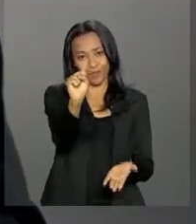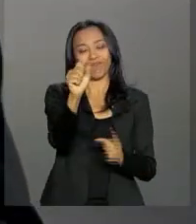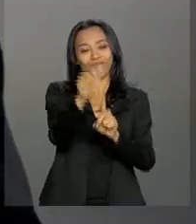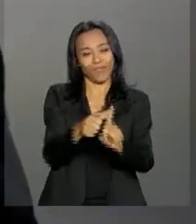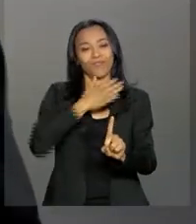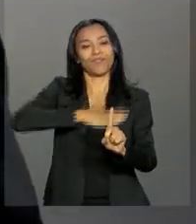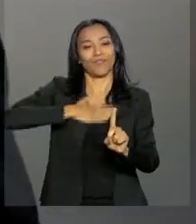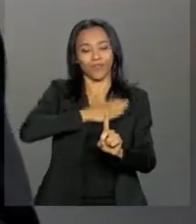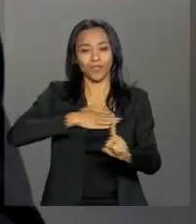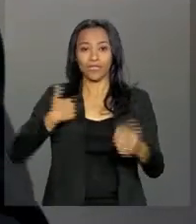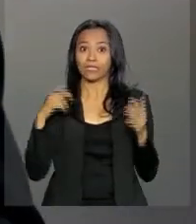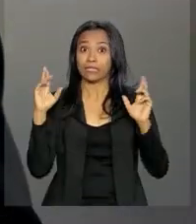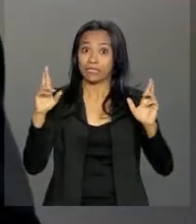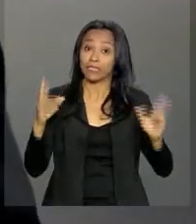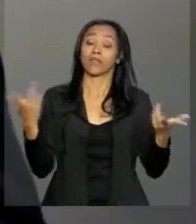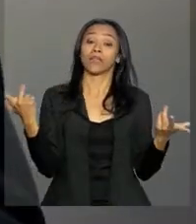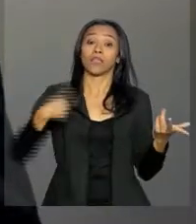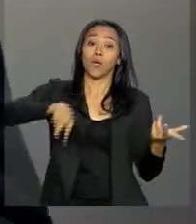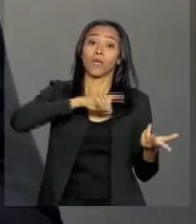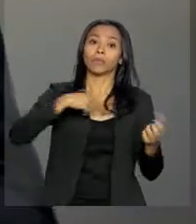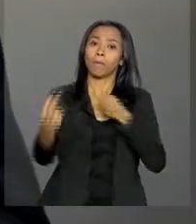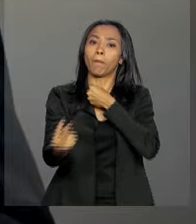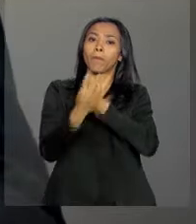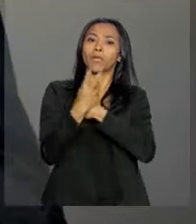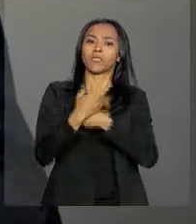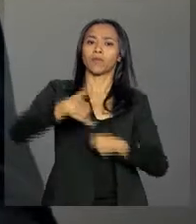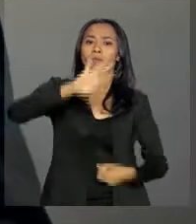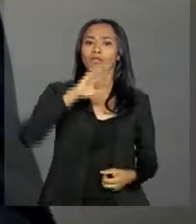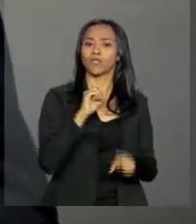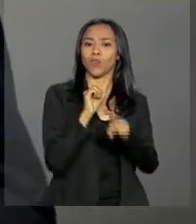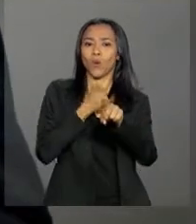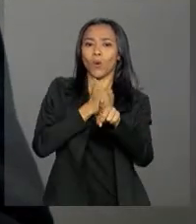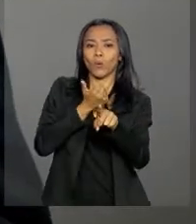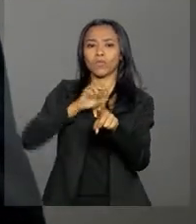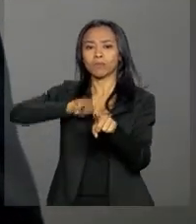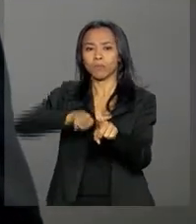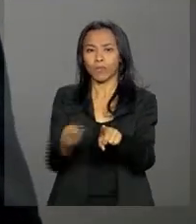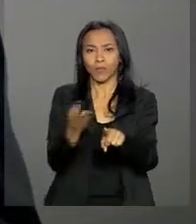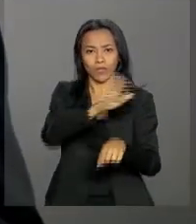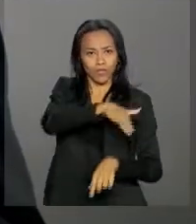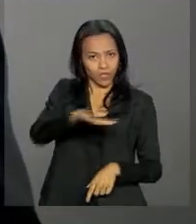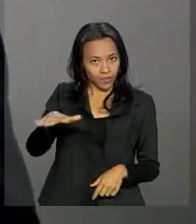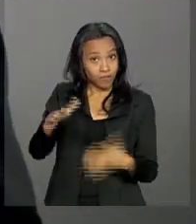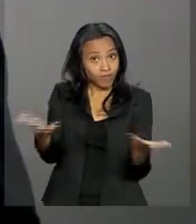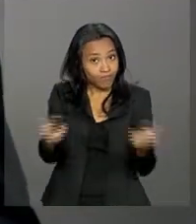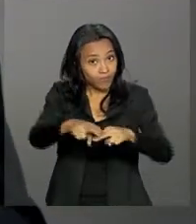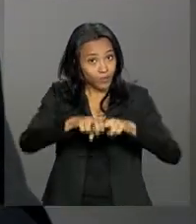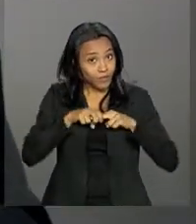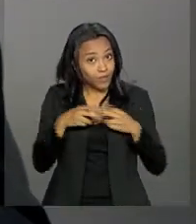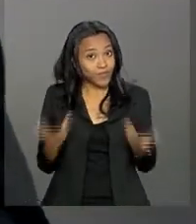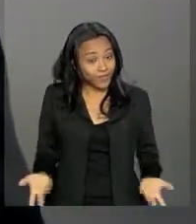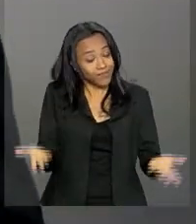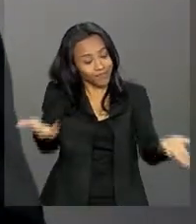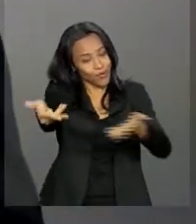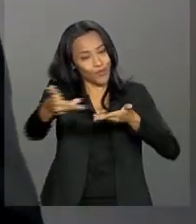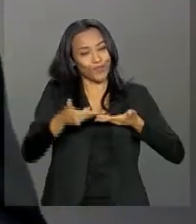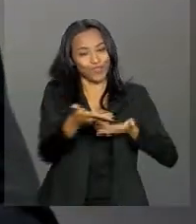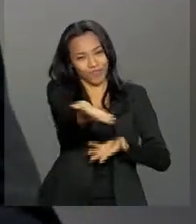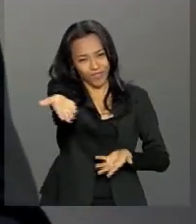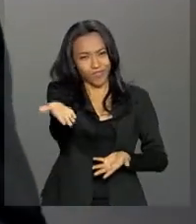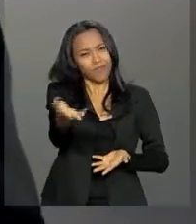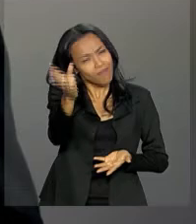expectativa é imunizar mais de 11 milhões de crianças. Por isso, deixo aqui o convite,